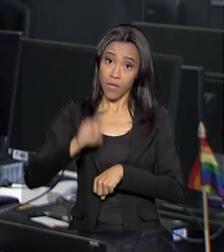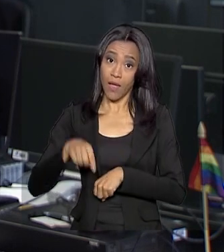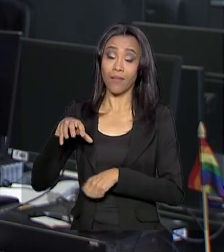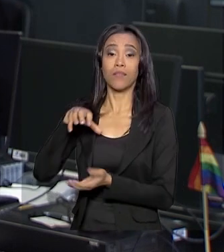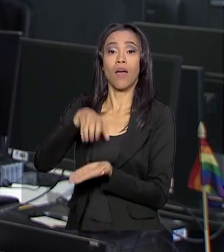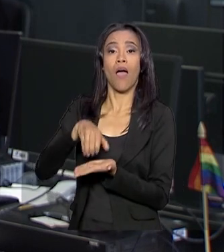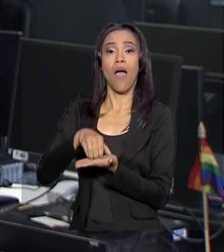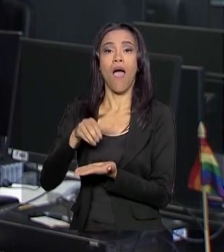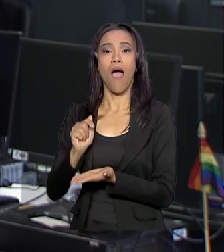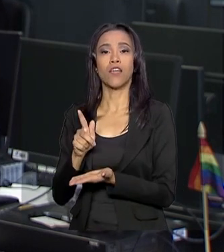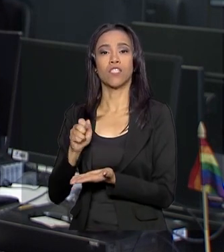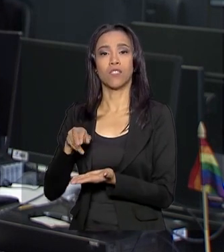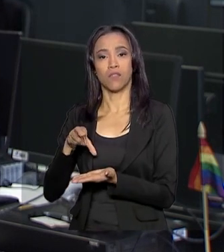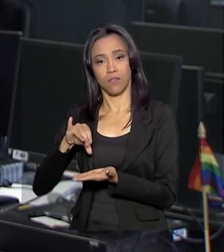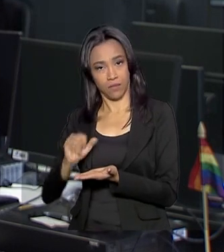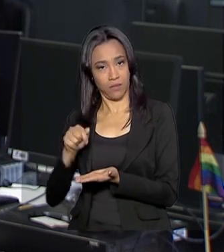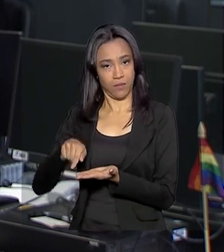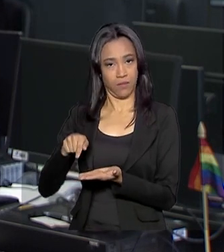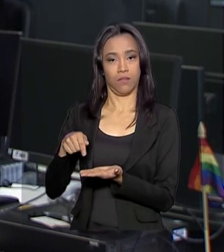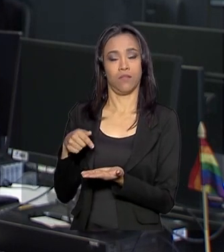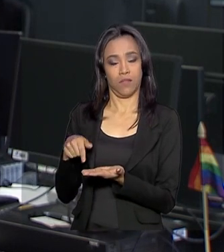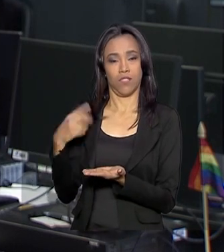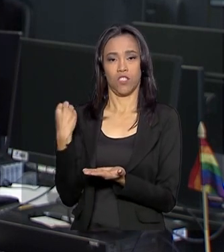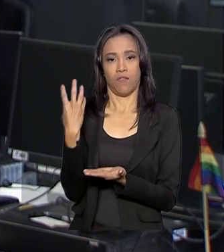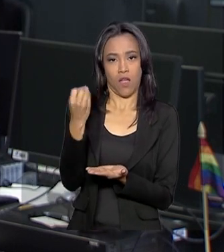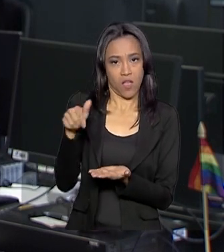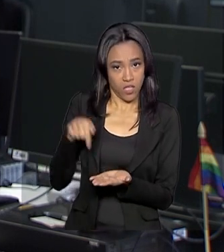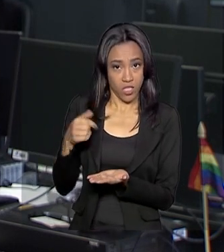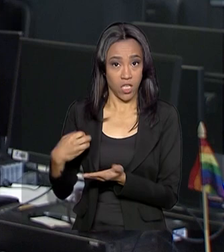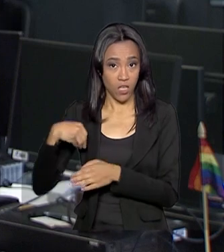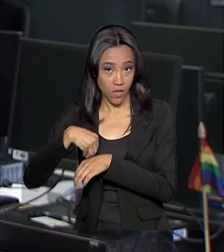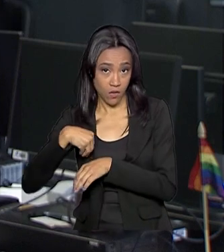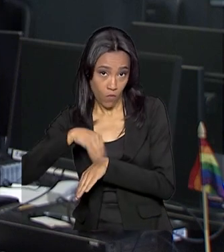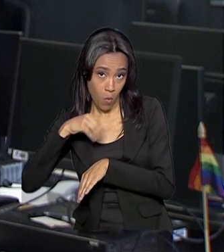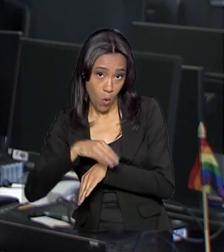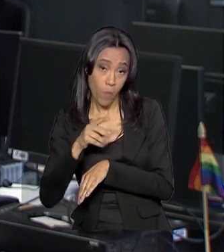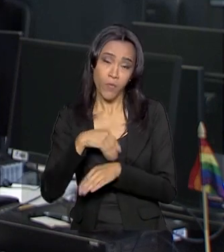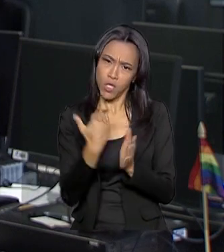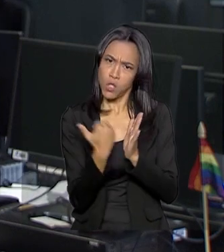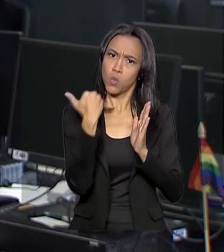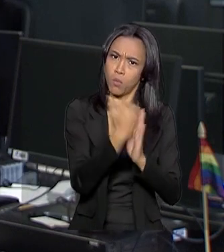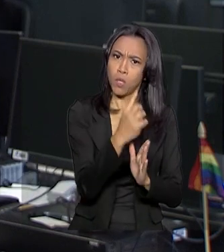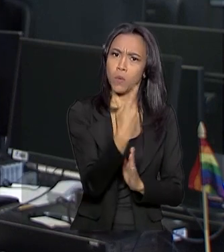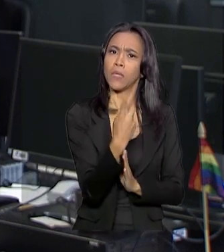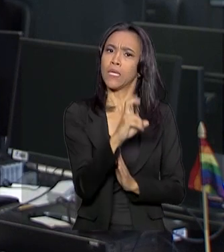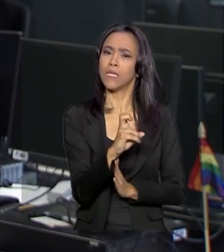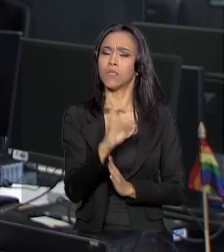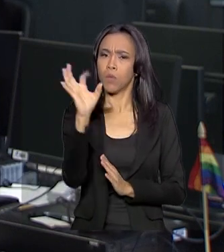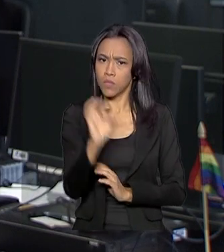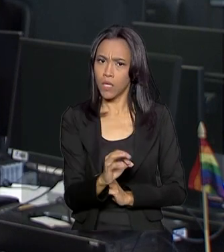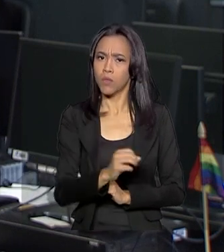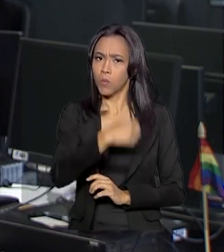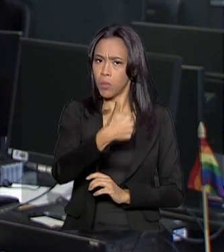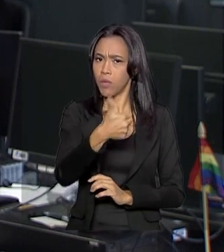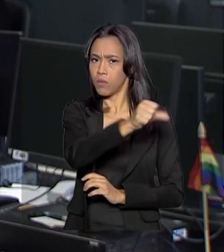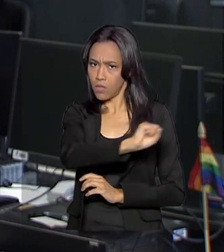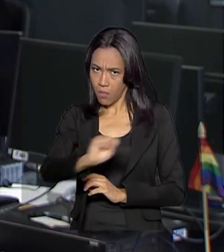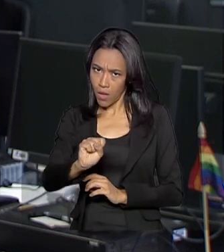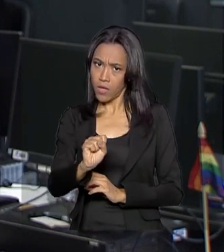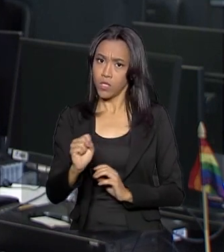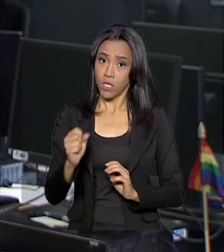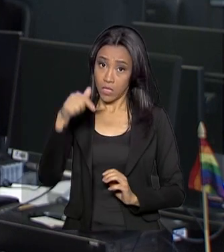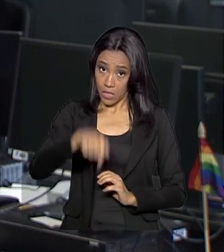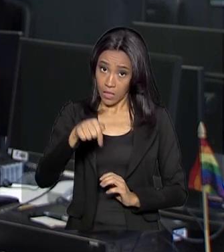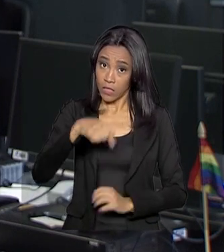Corporativas, que também aponta que as viagens a negócio subiram quase 15% no primeiro semestre do ano, em relação ao mesmo